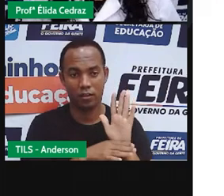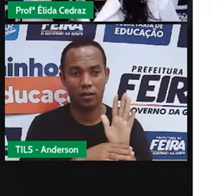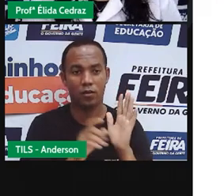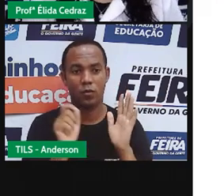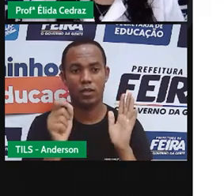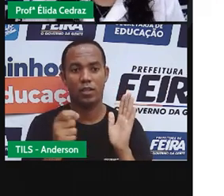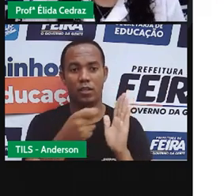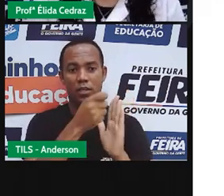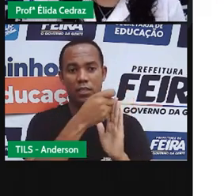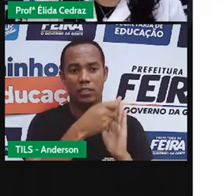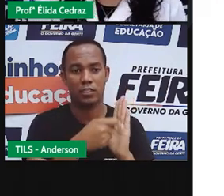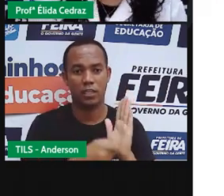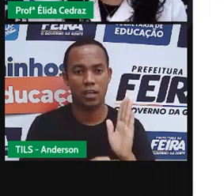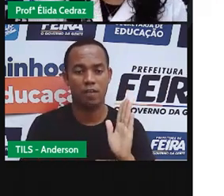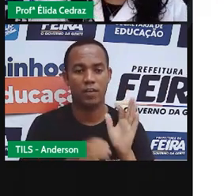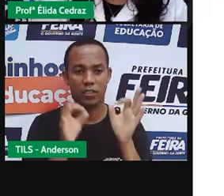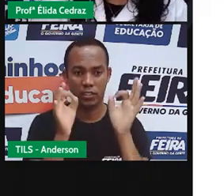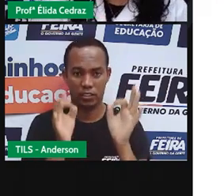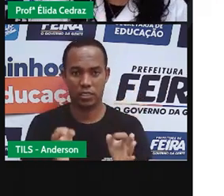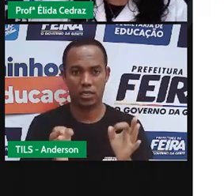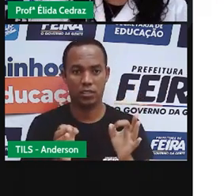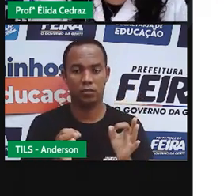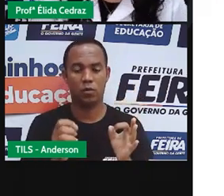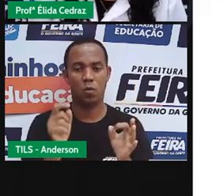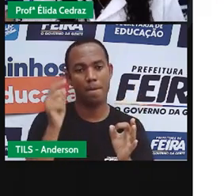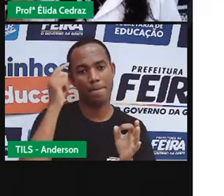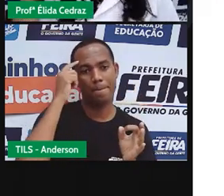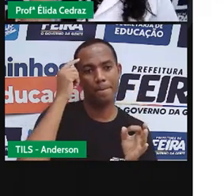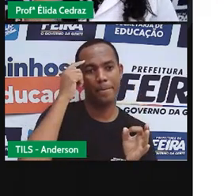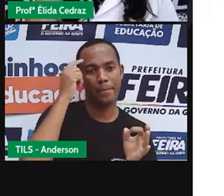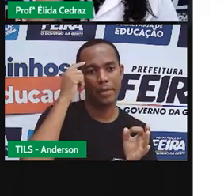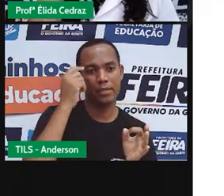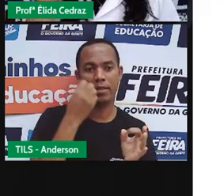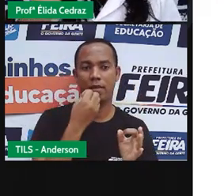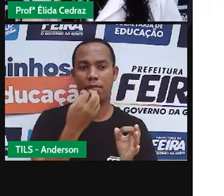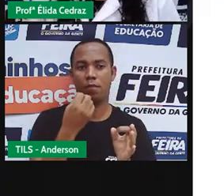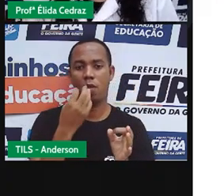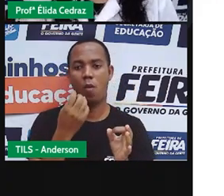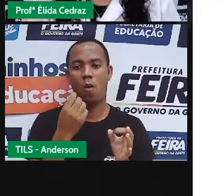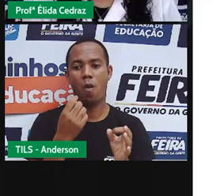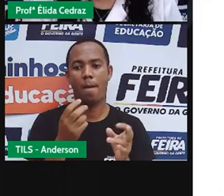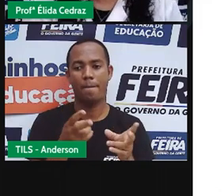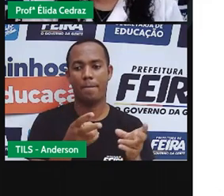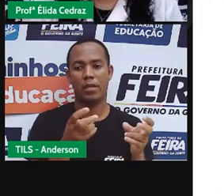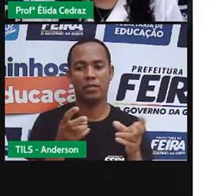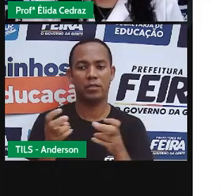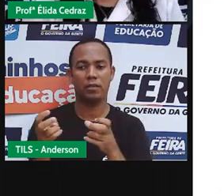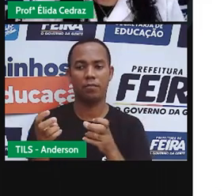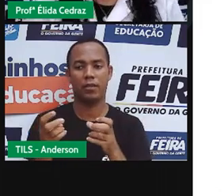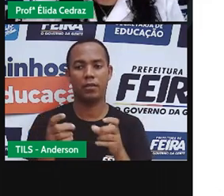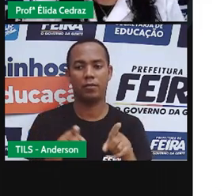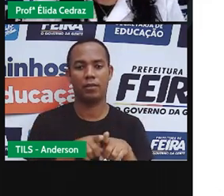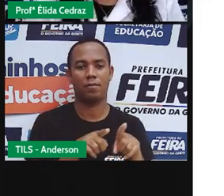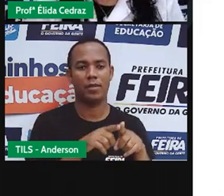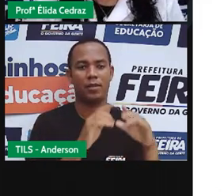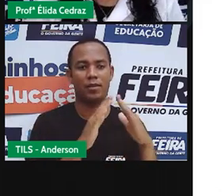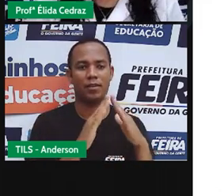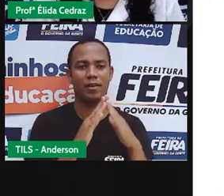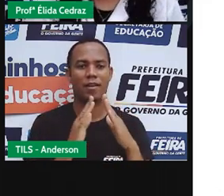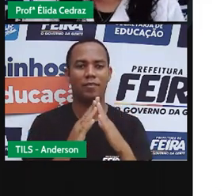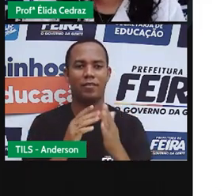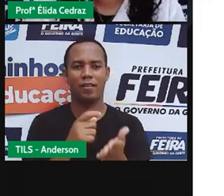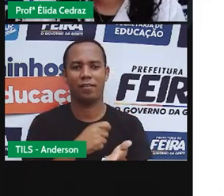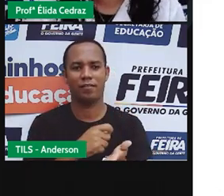linguística, escreva certinho e pensando muito bem na hora de eu encerrar os itens antes de ir por